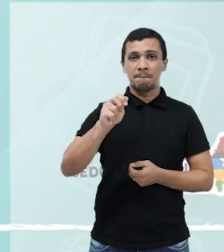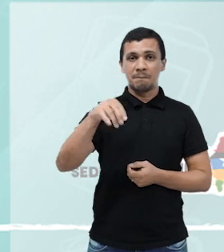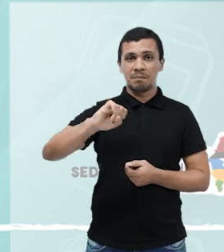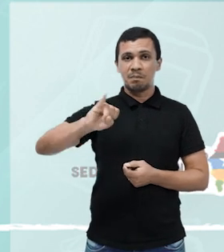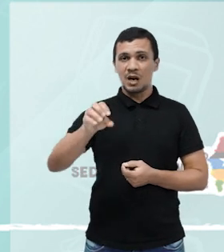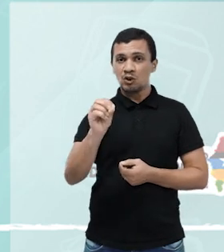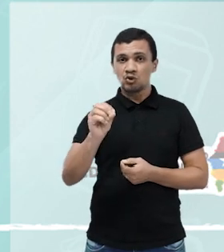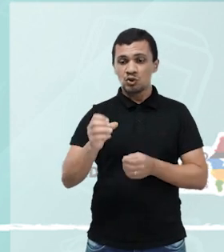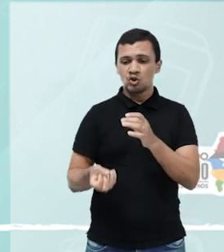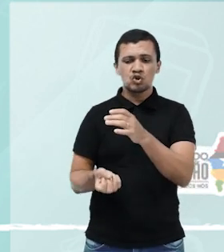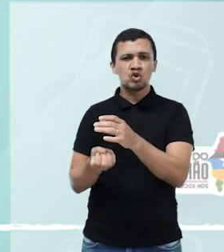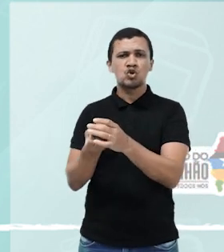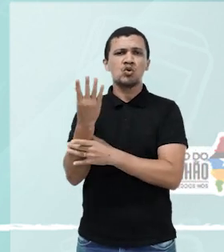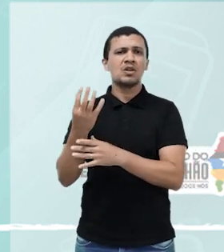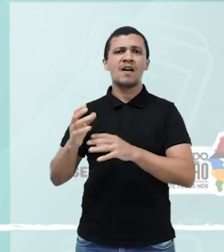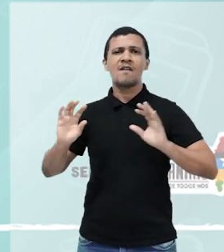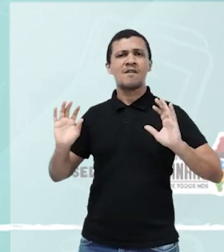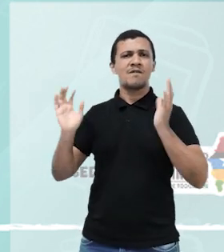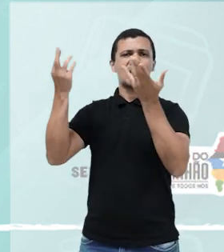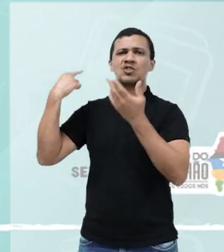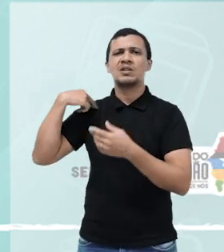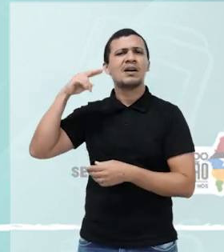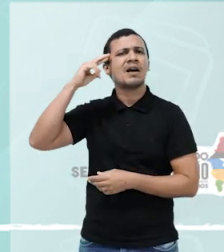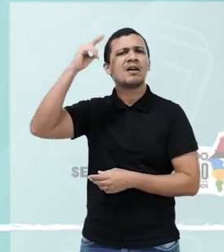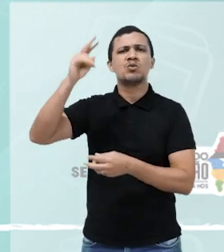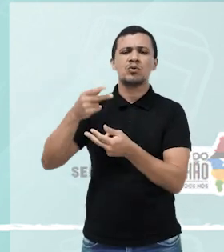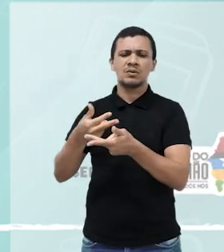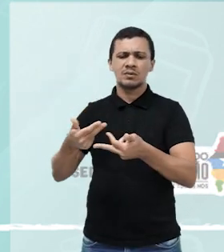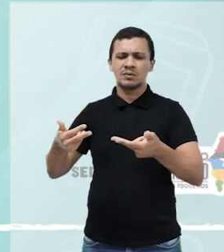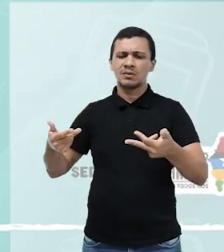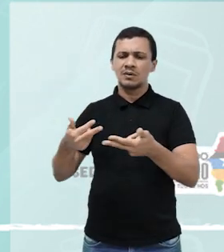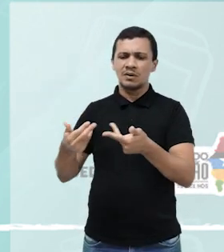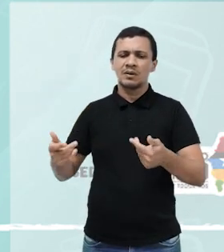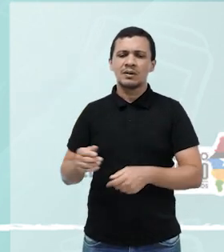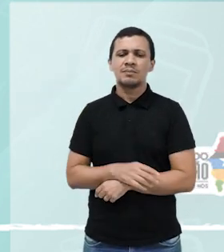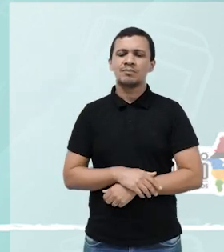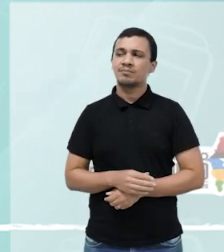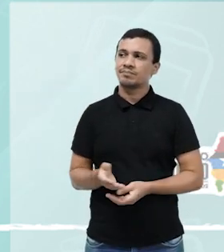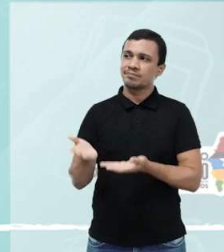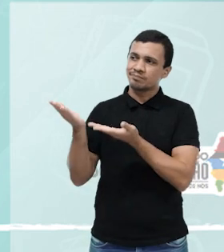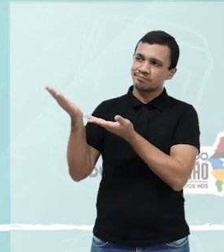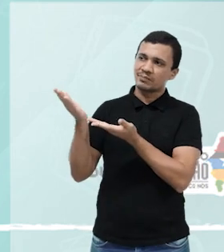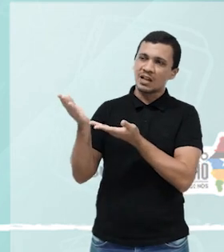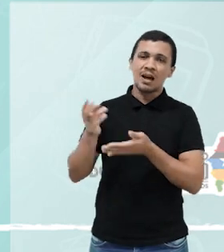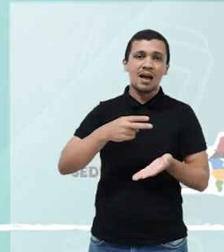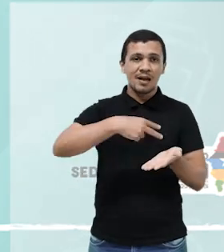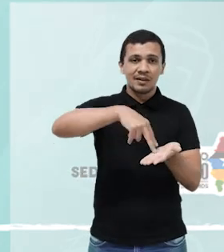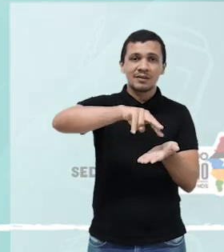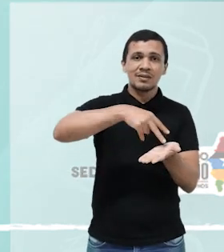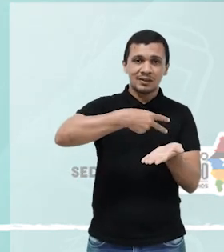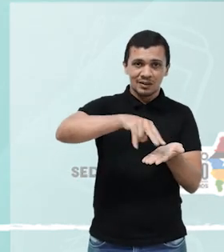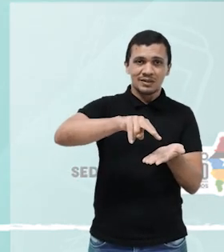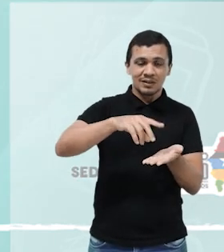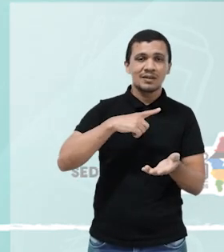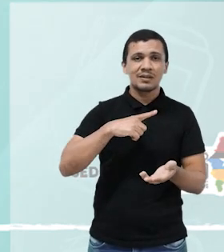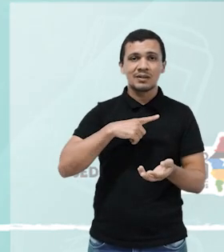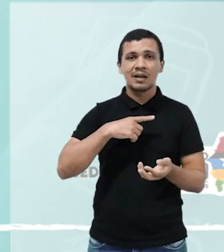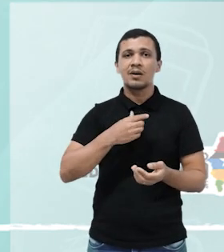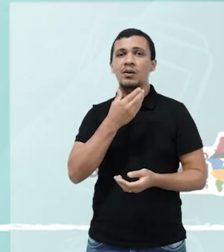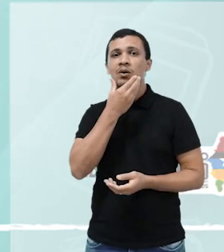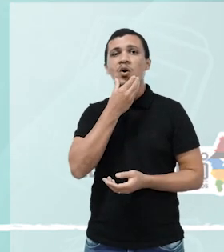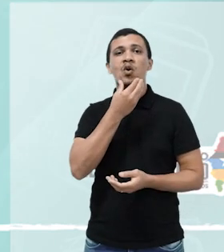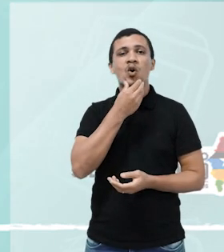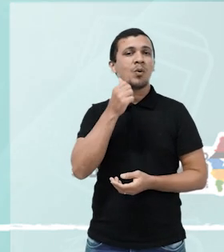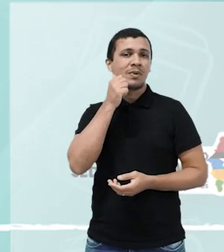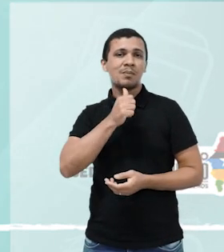festas religiosas. Então, a dança do lelê, que é dança de salão, ela tem muito a ver com a relação dos casais, homem e